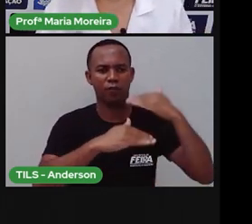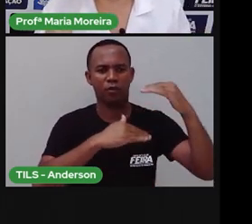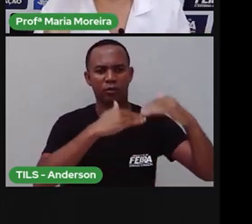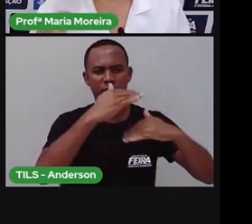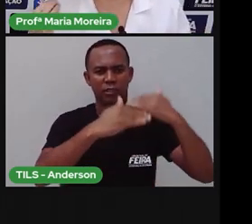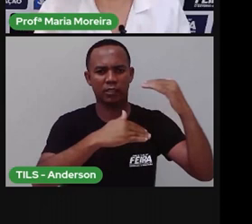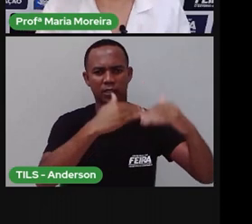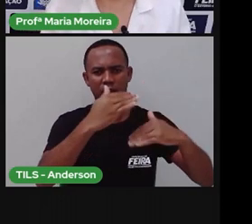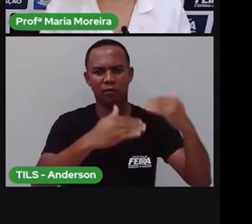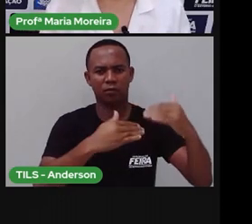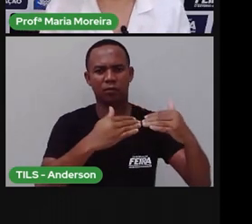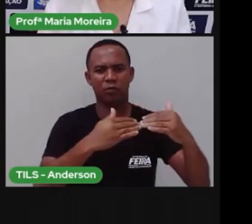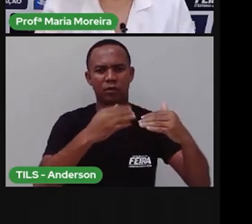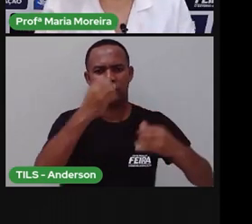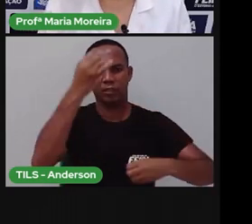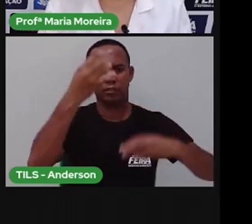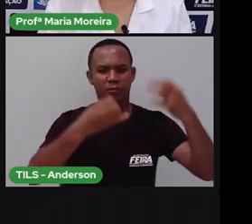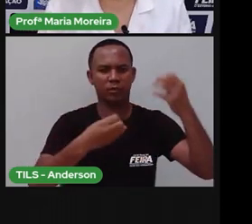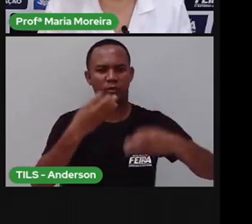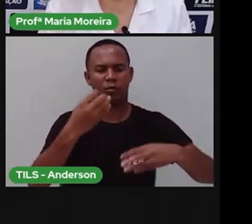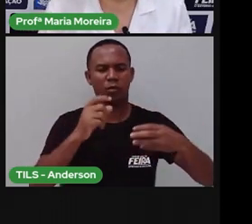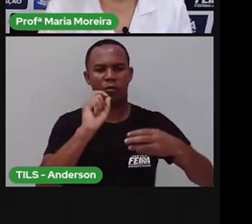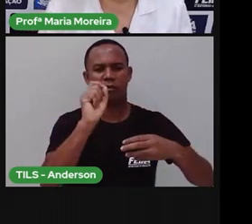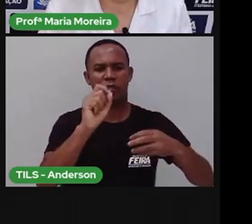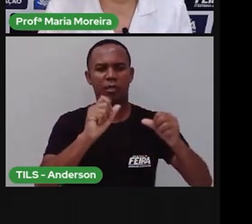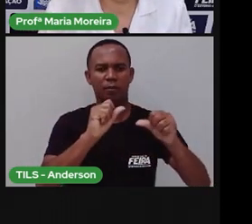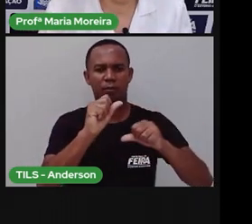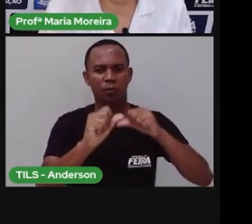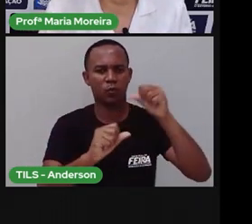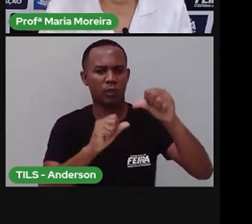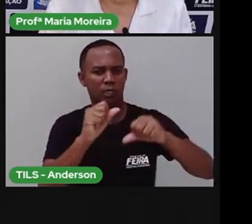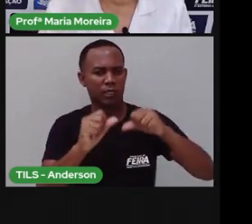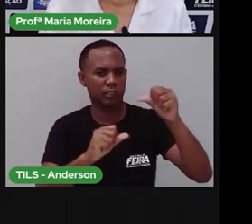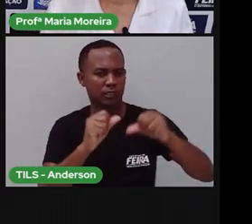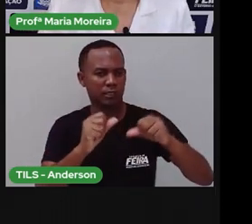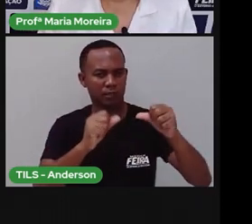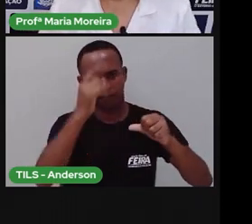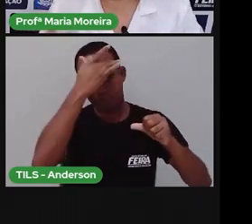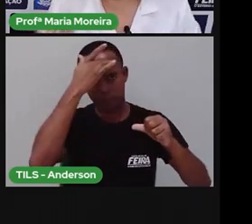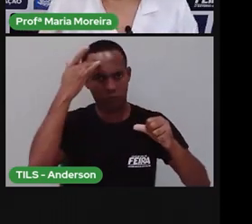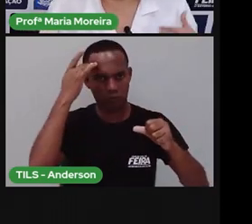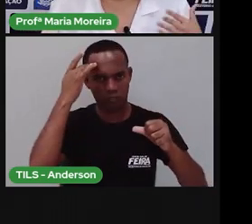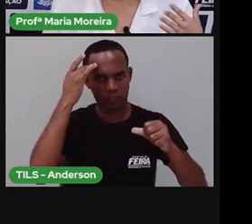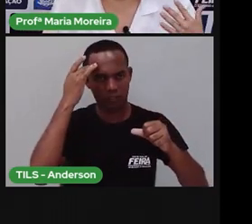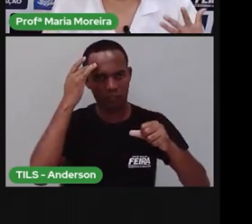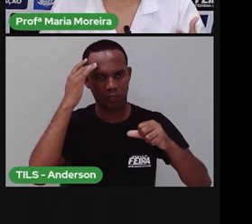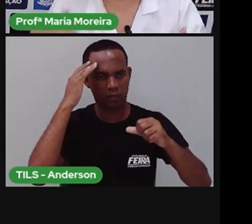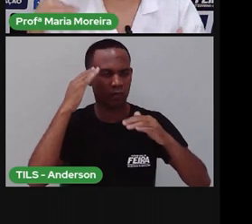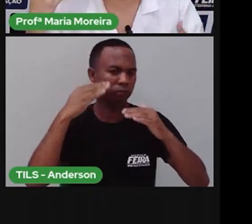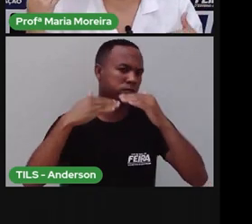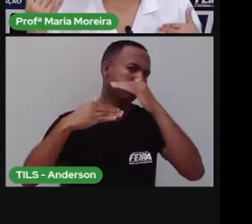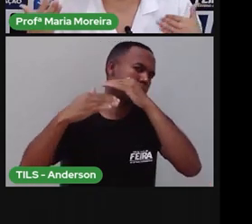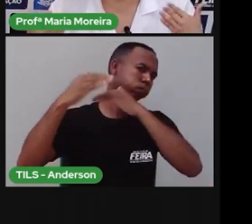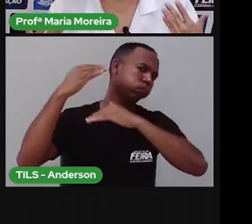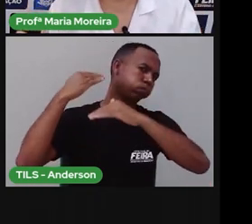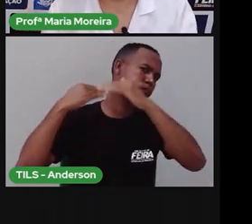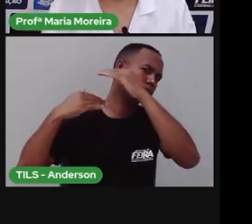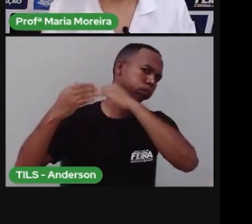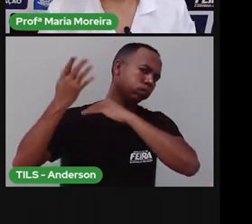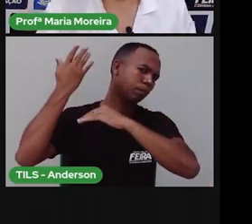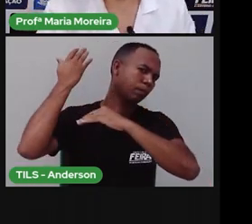processo no qual ocorrem mudanças nos seres vivos ao longo do tempo. À medida que o tempo vai passando, vai o quê? Se modificando.